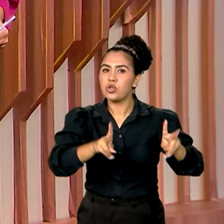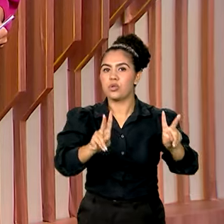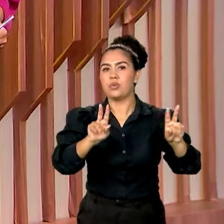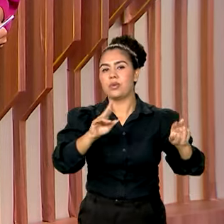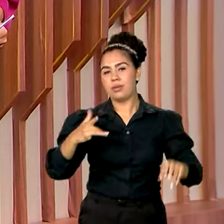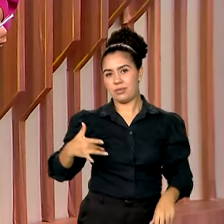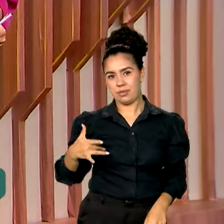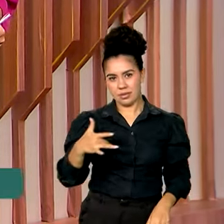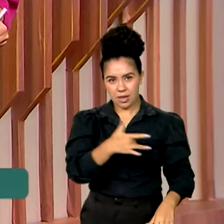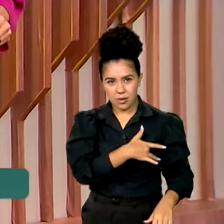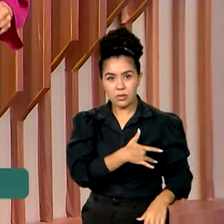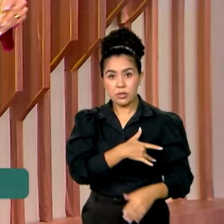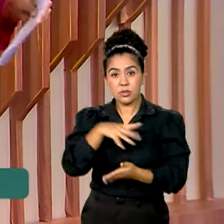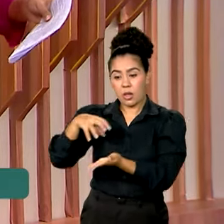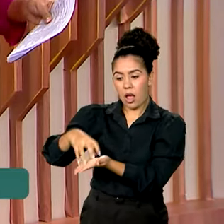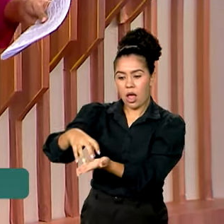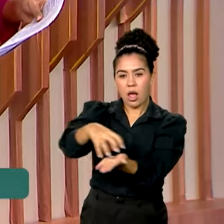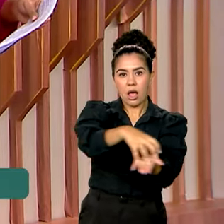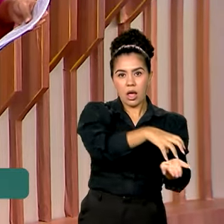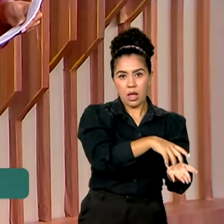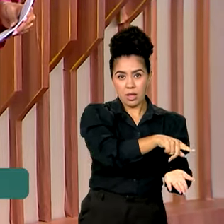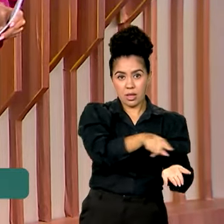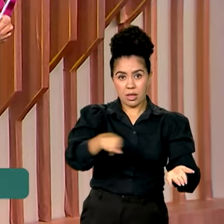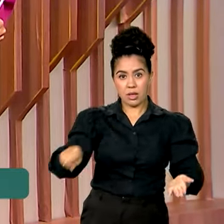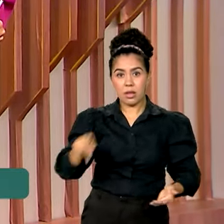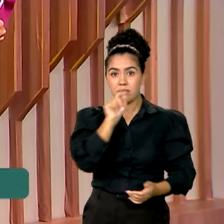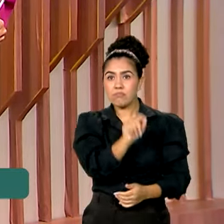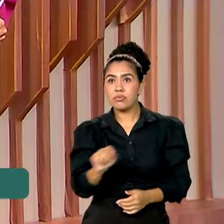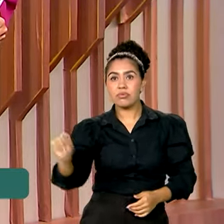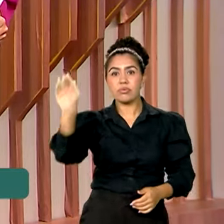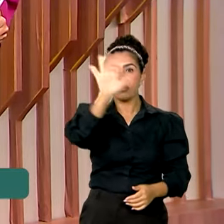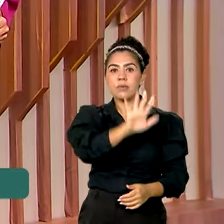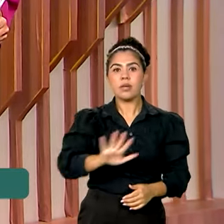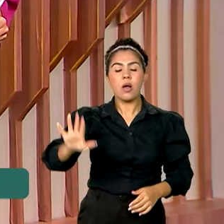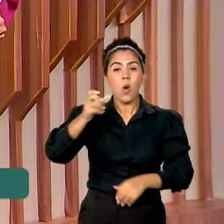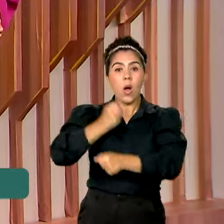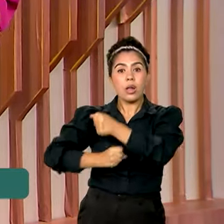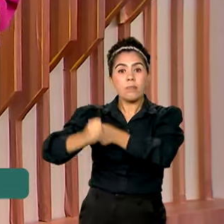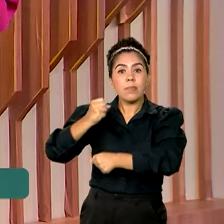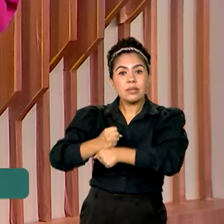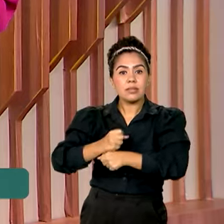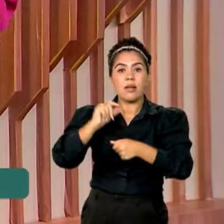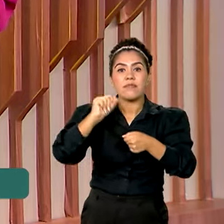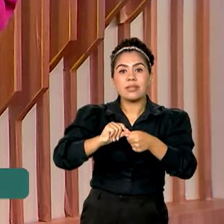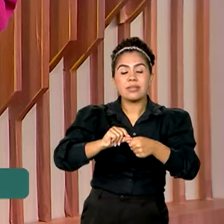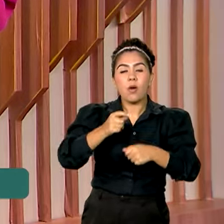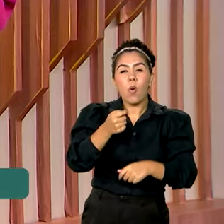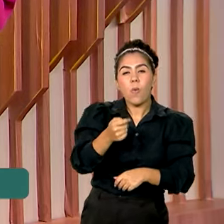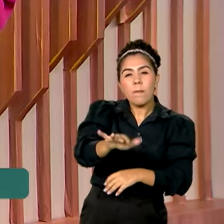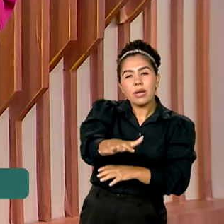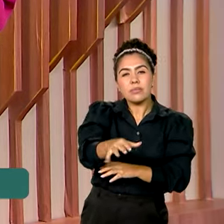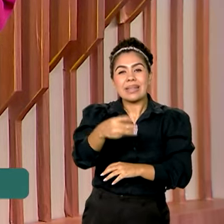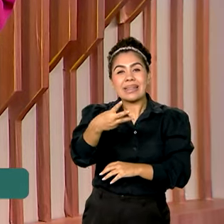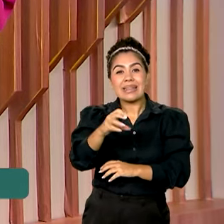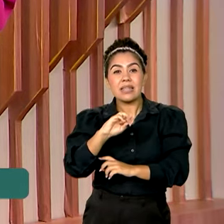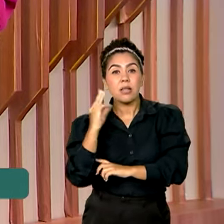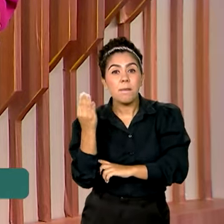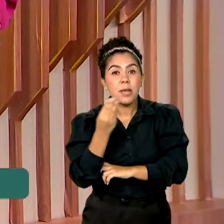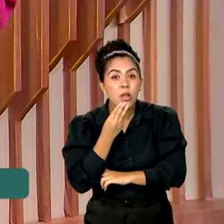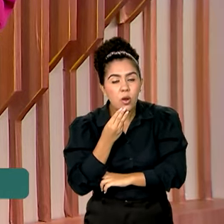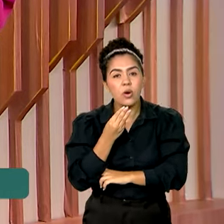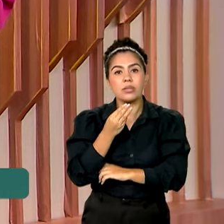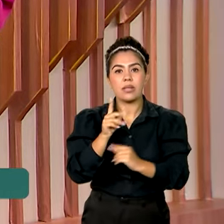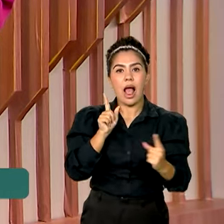As unidades básicas de saúde de todo o país realizaram, no ano passado, quase 30 milhões de atendimentos de diabéticos.